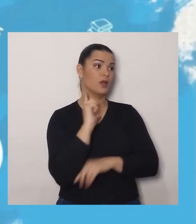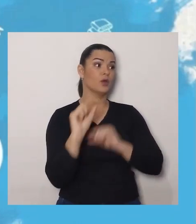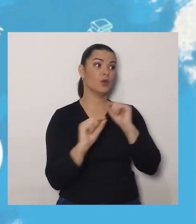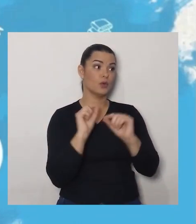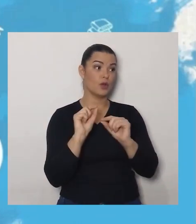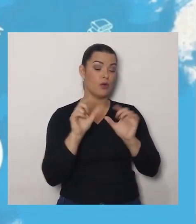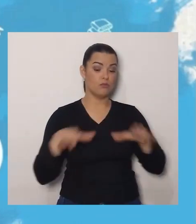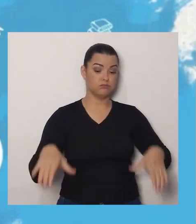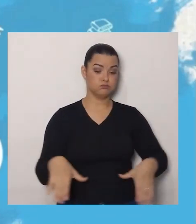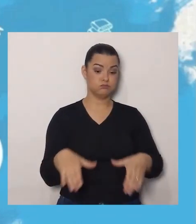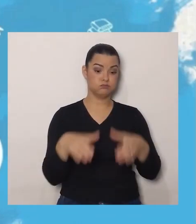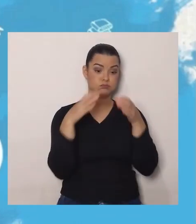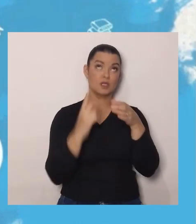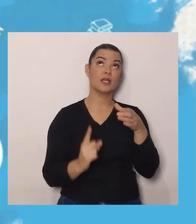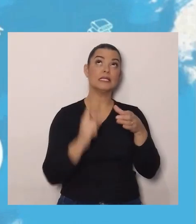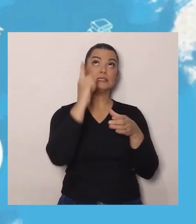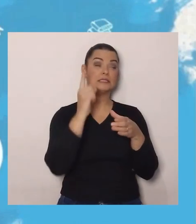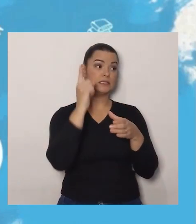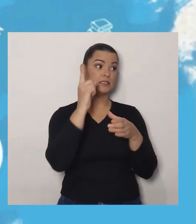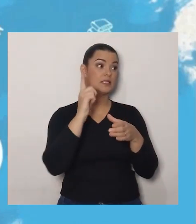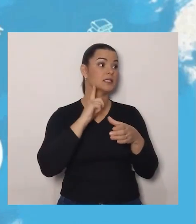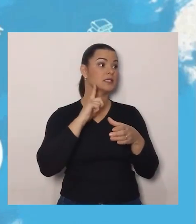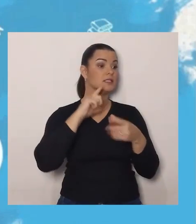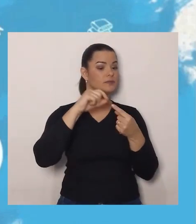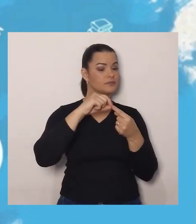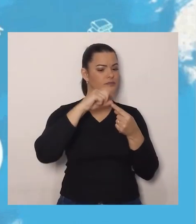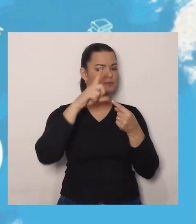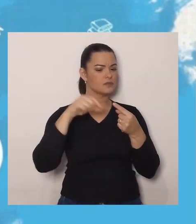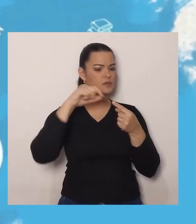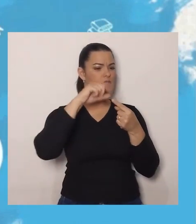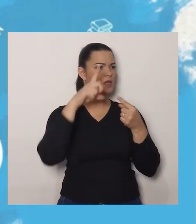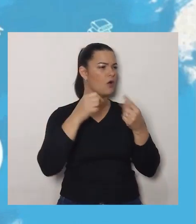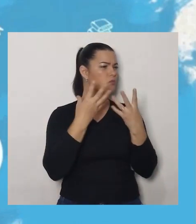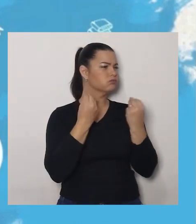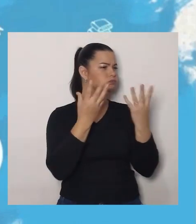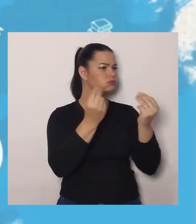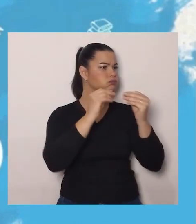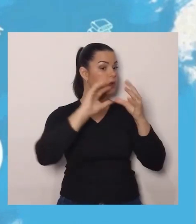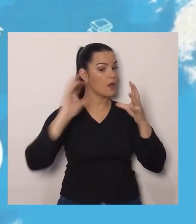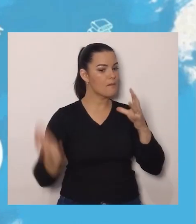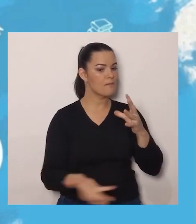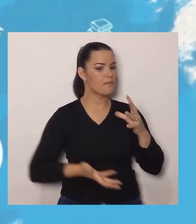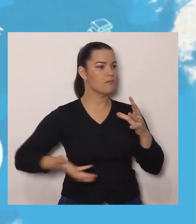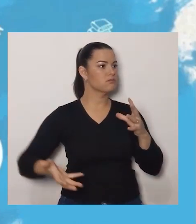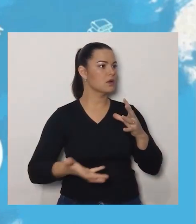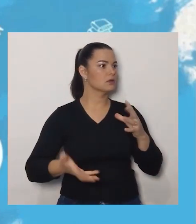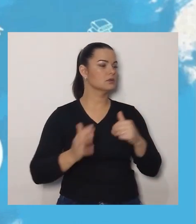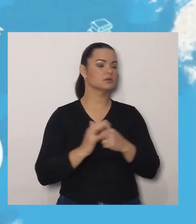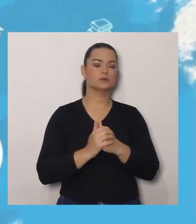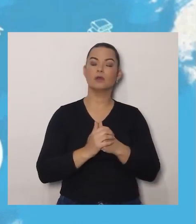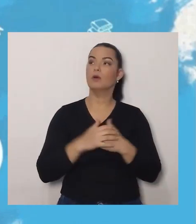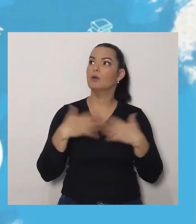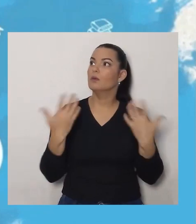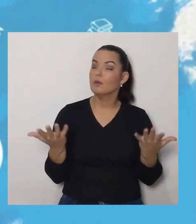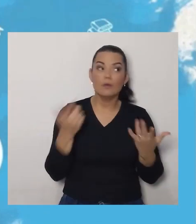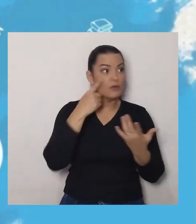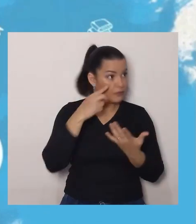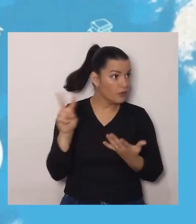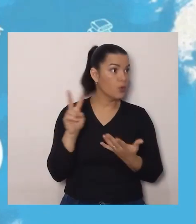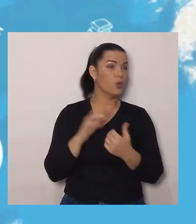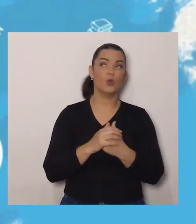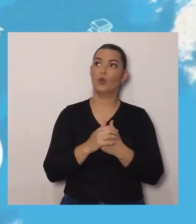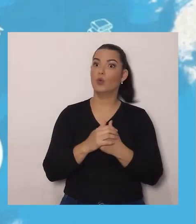tronco na parte de cima e tem folhas na parte de baixo. E a menina girafa disse, Tá vendo, dona